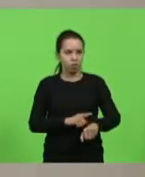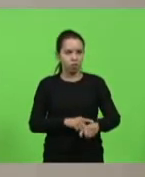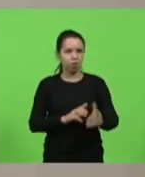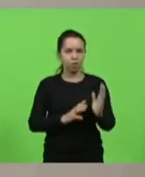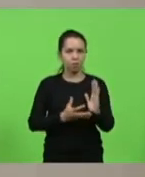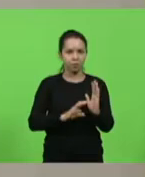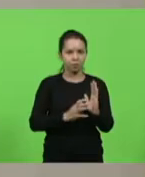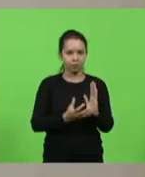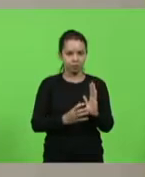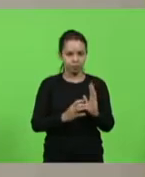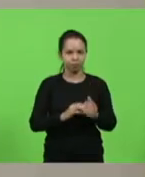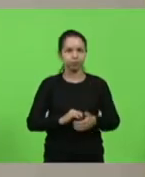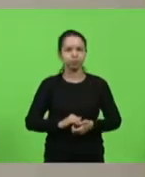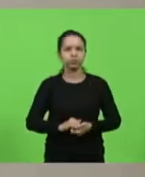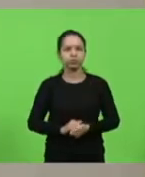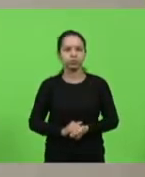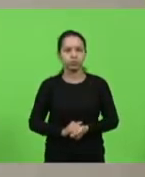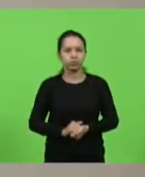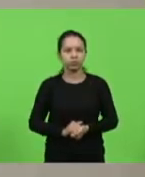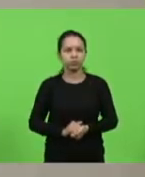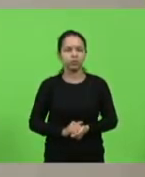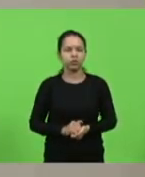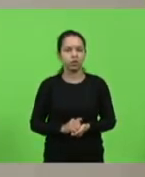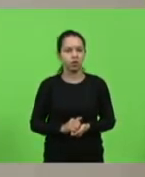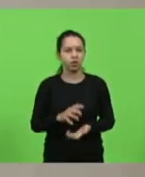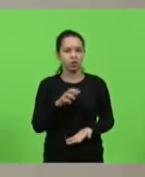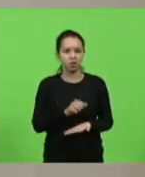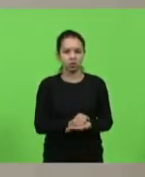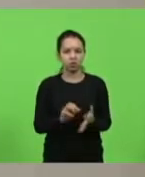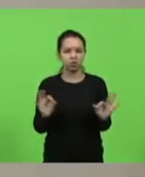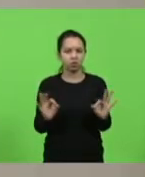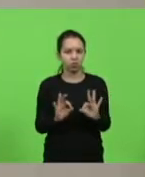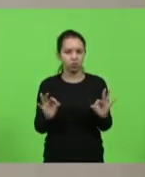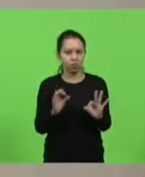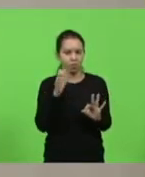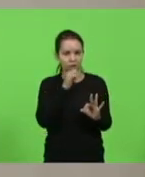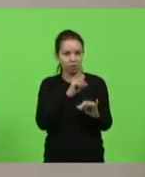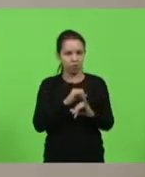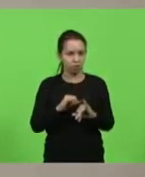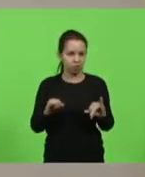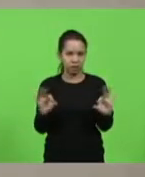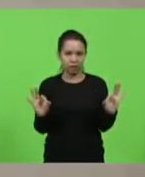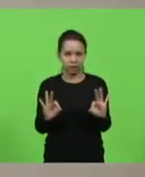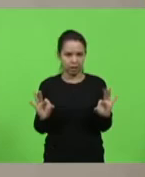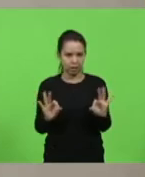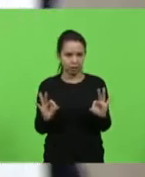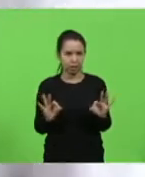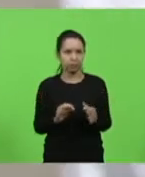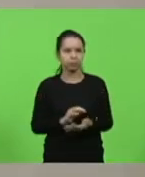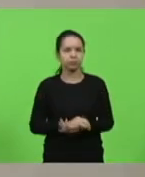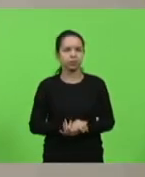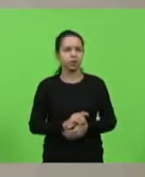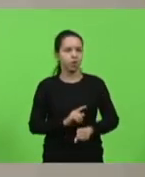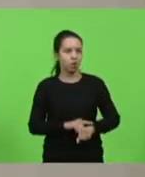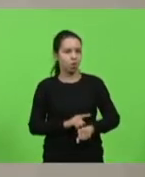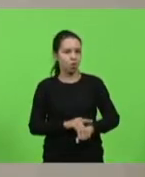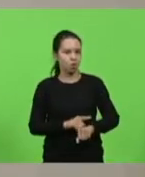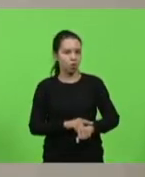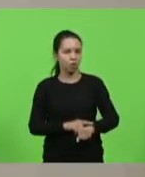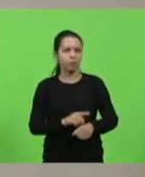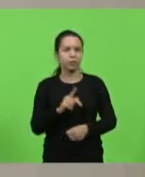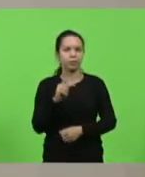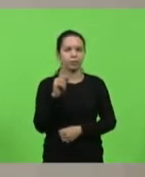aos partidos políticos, tendo em vista não haver inscrições em breves comunicações. O primeiro horário de hoje pertence ao bloco